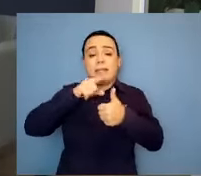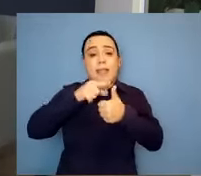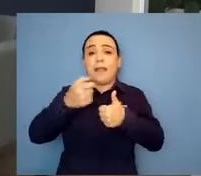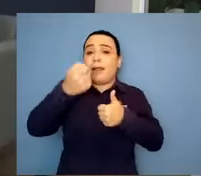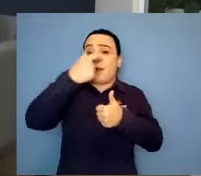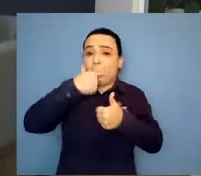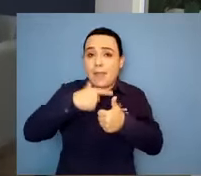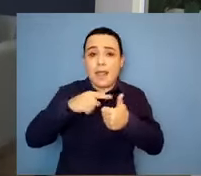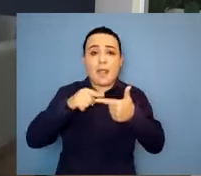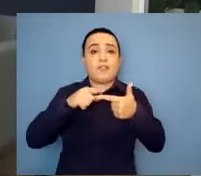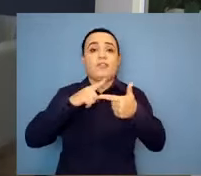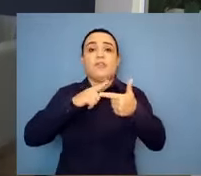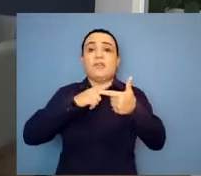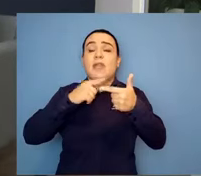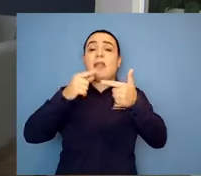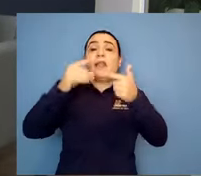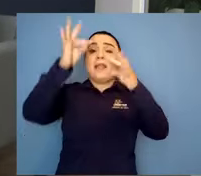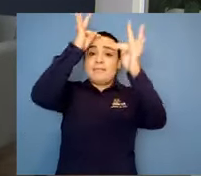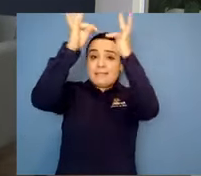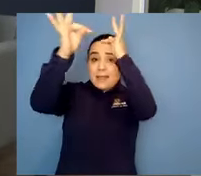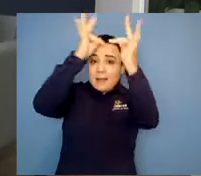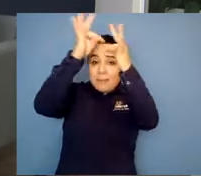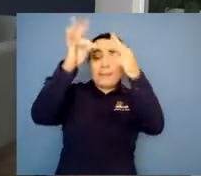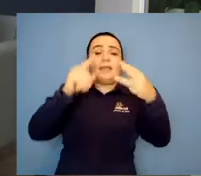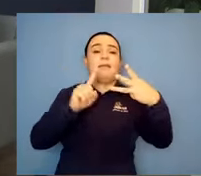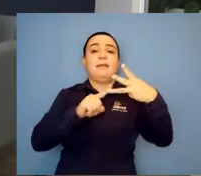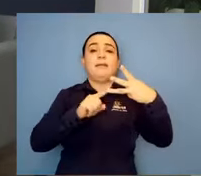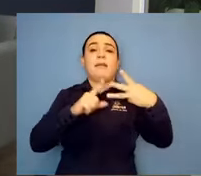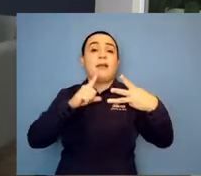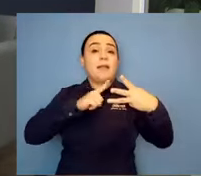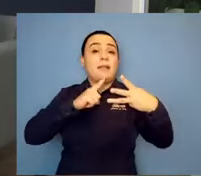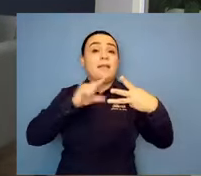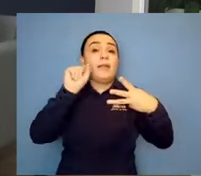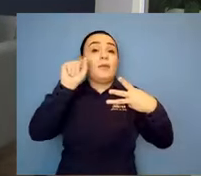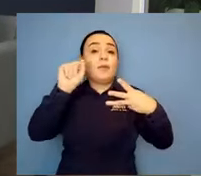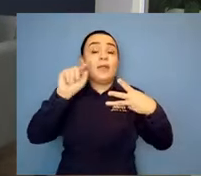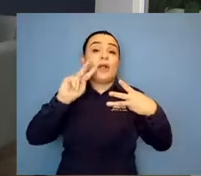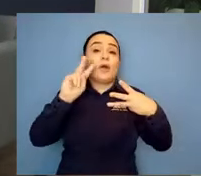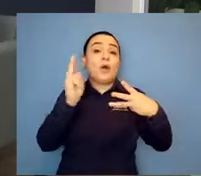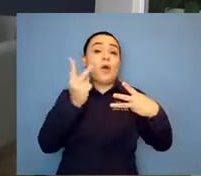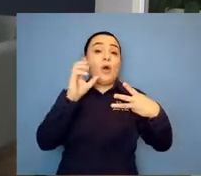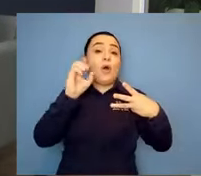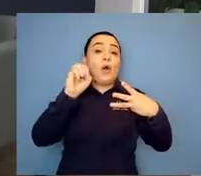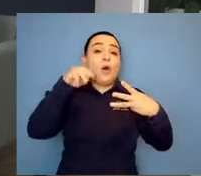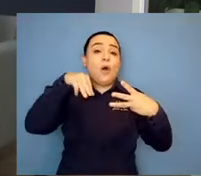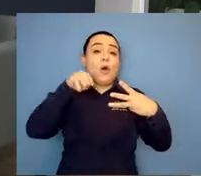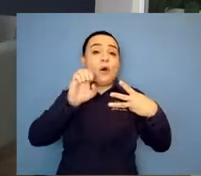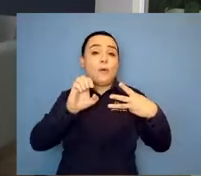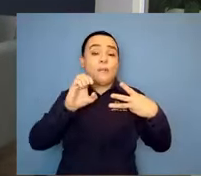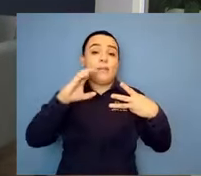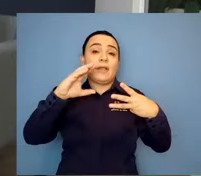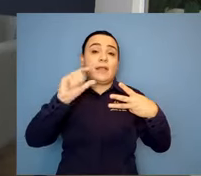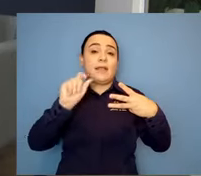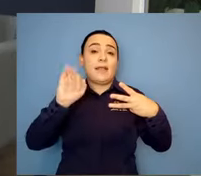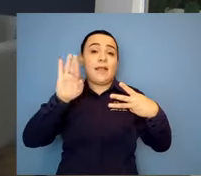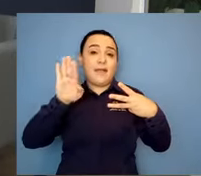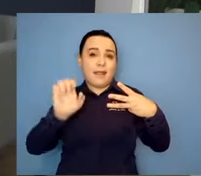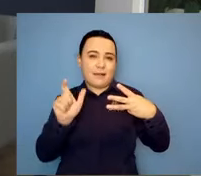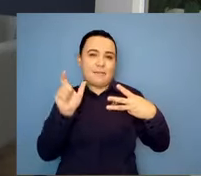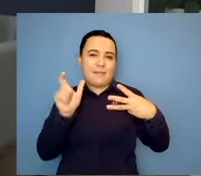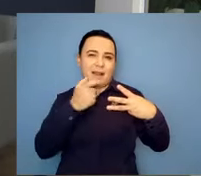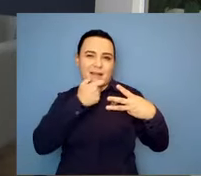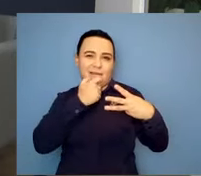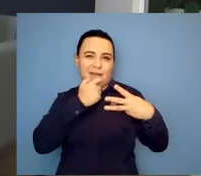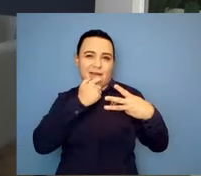desses direitos, né? Realmente. Sofrem muitas vezes caladas sem irem buscar. É. E hoje os